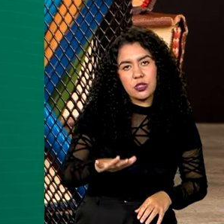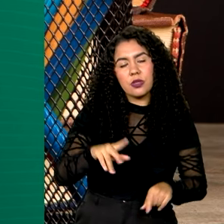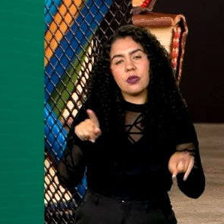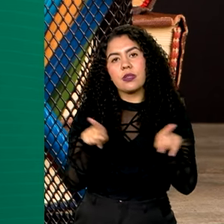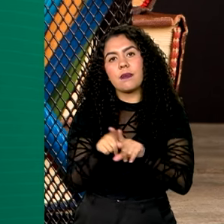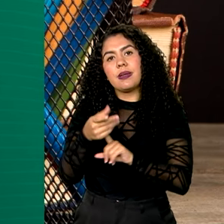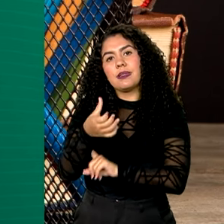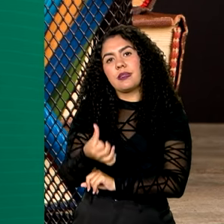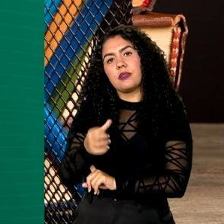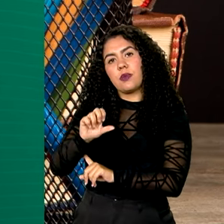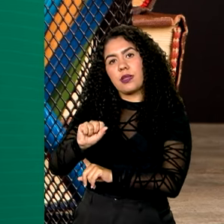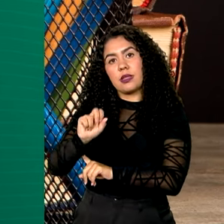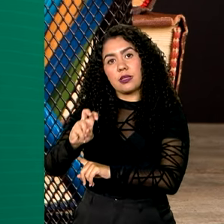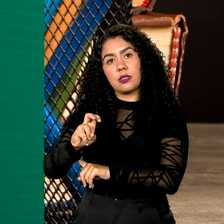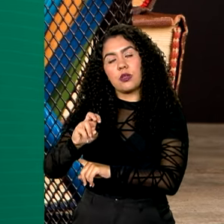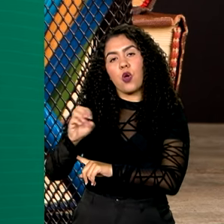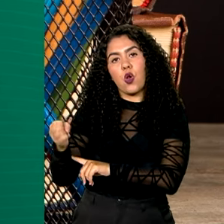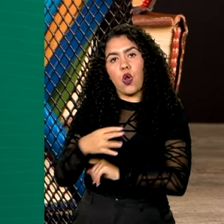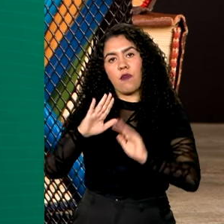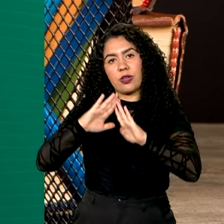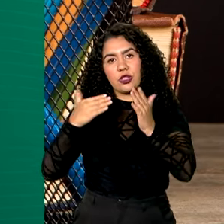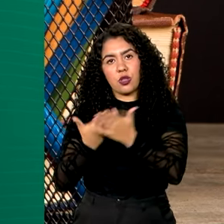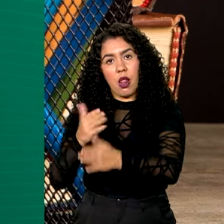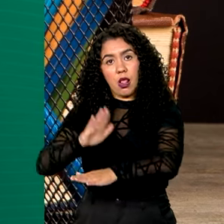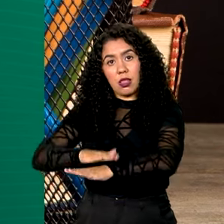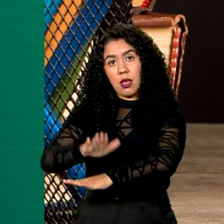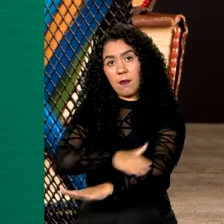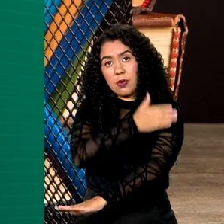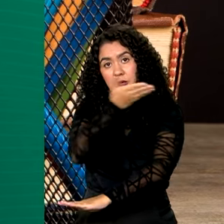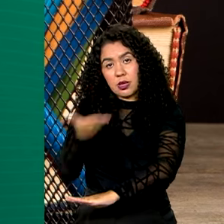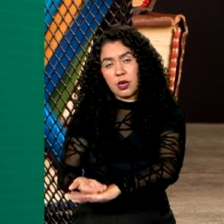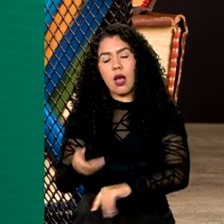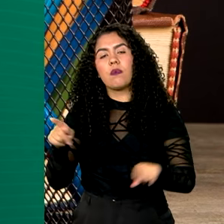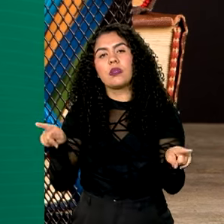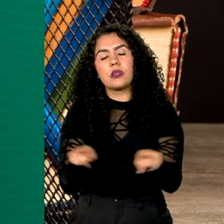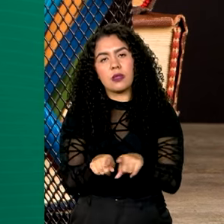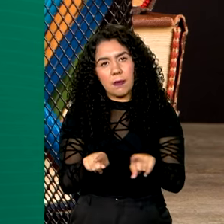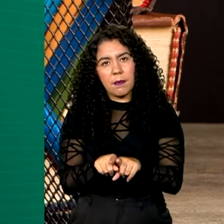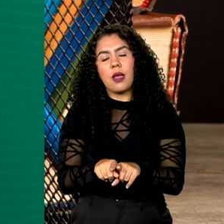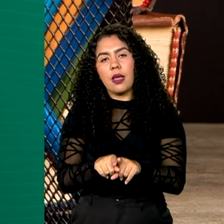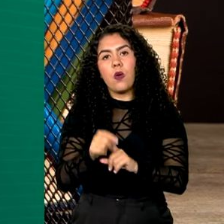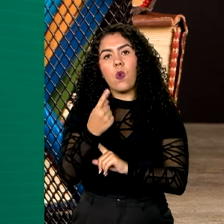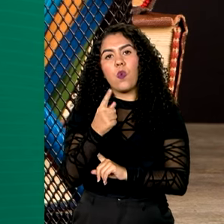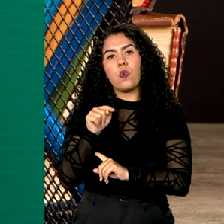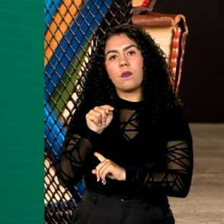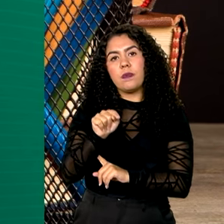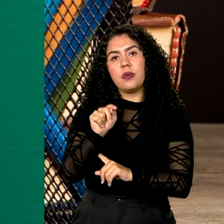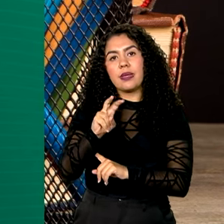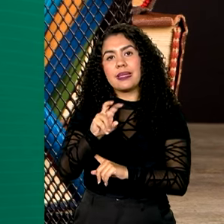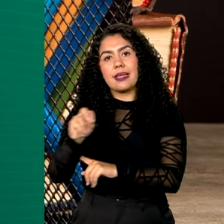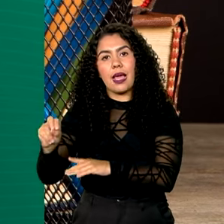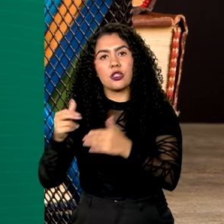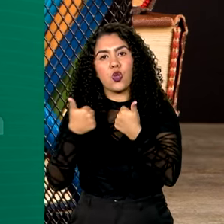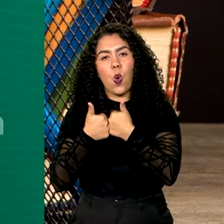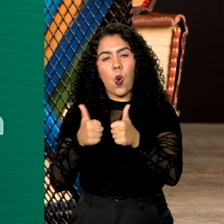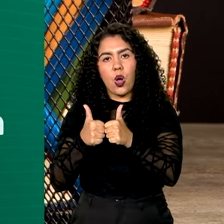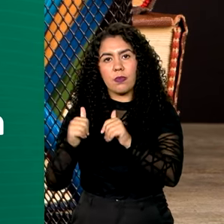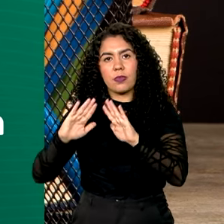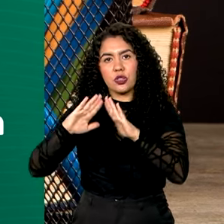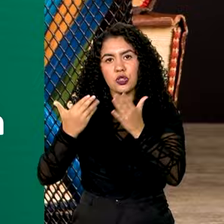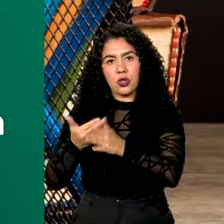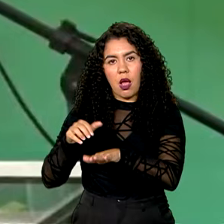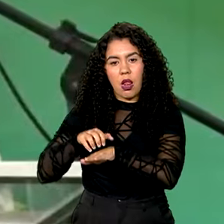novas escolas de tempo integral. Também serão adquiridos 1.500 ônibus escolares no programa